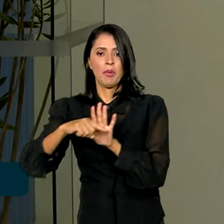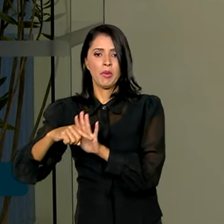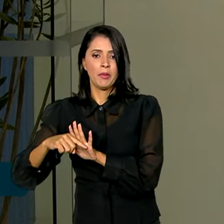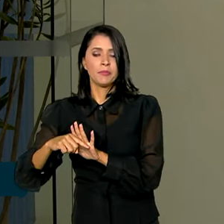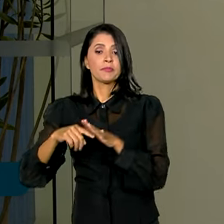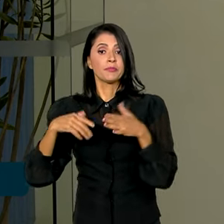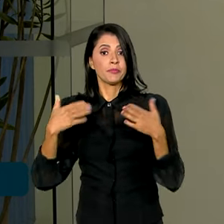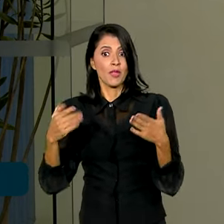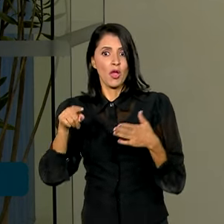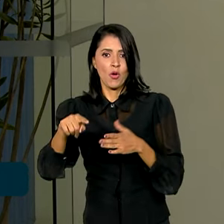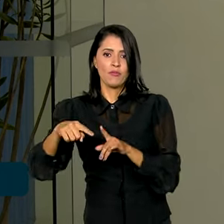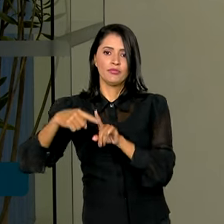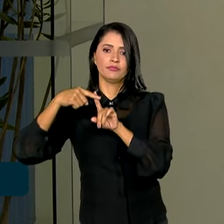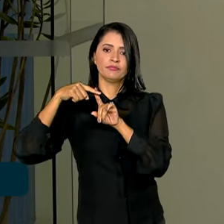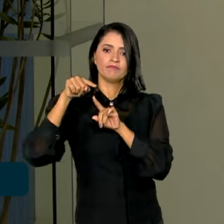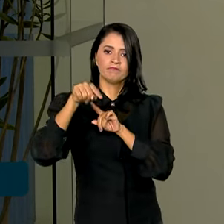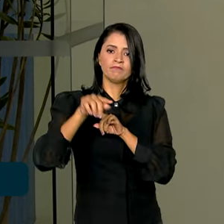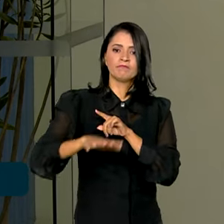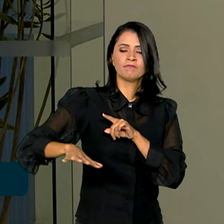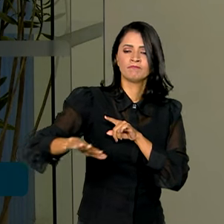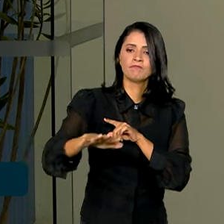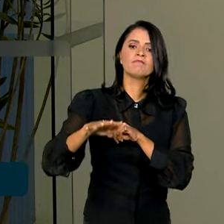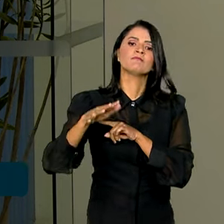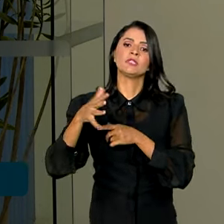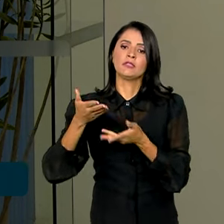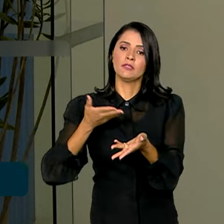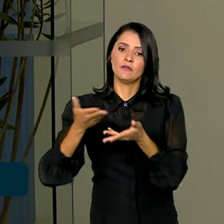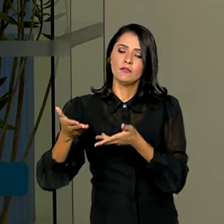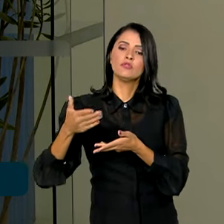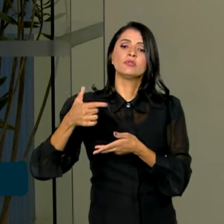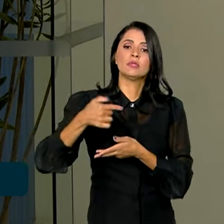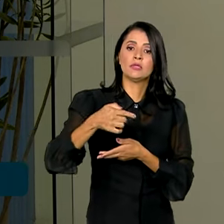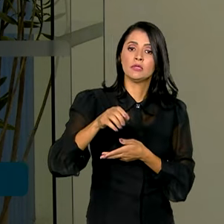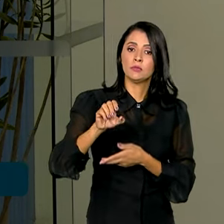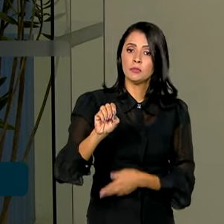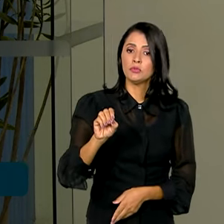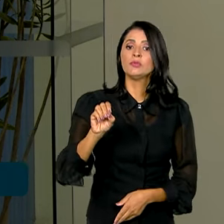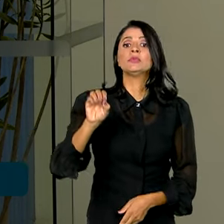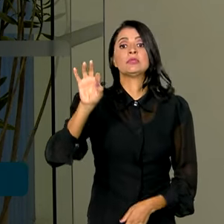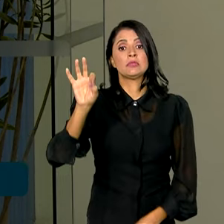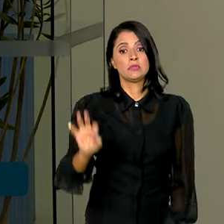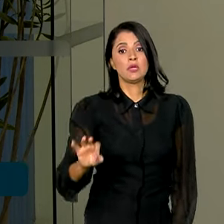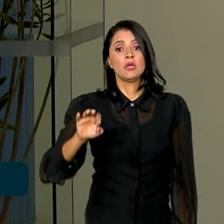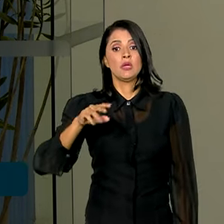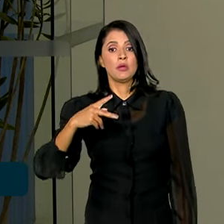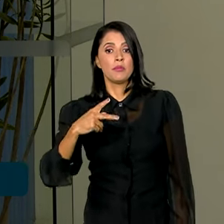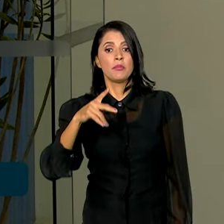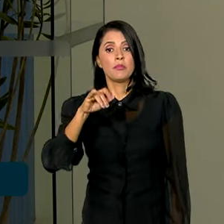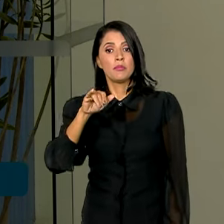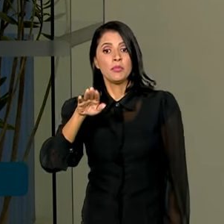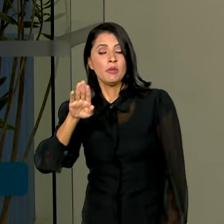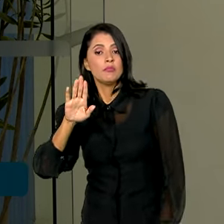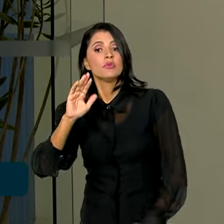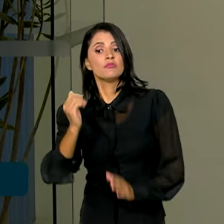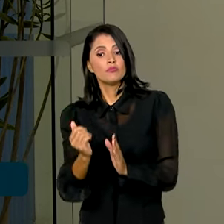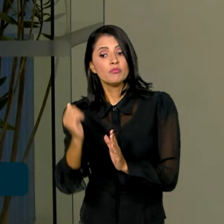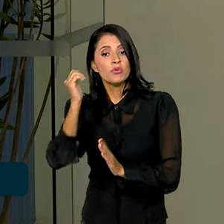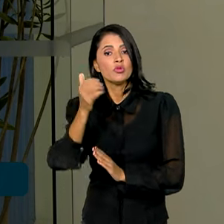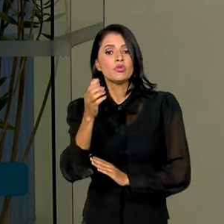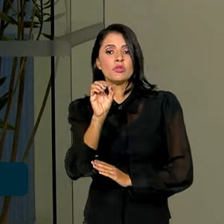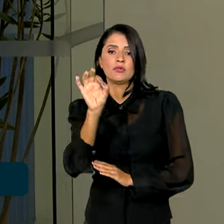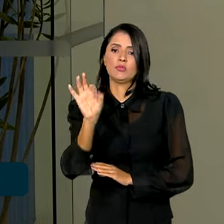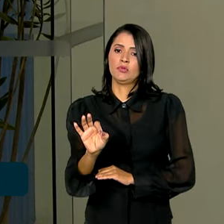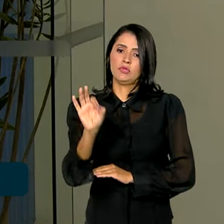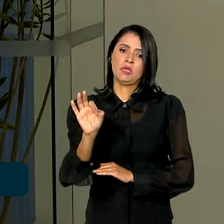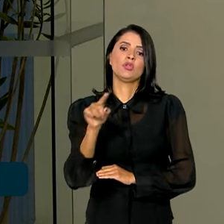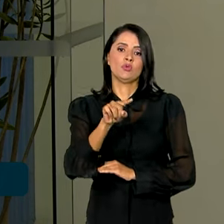isso, o setor de serviços que responde por 70% do PIB já tem um nível de 10% superior em relação ao